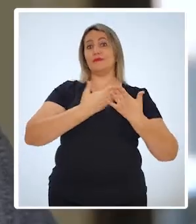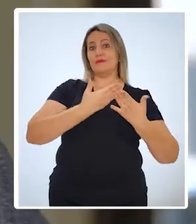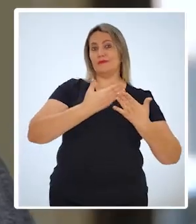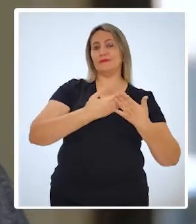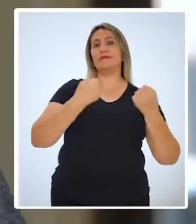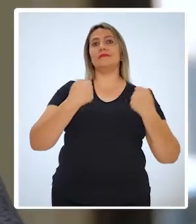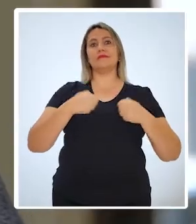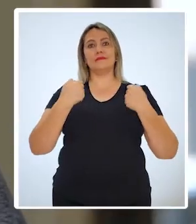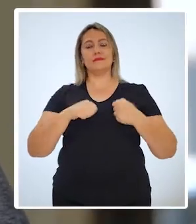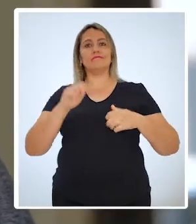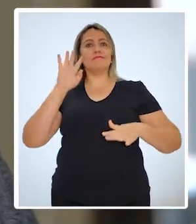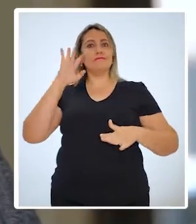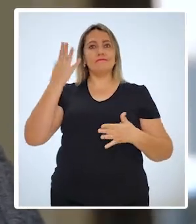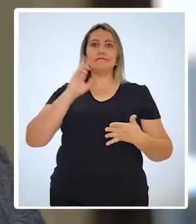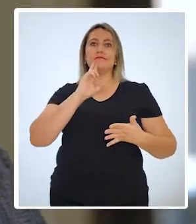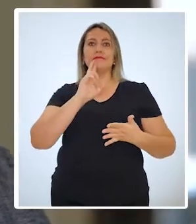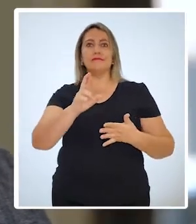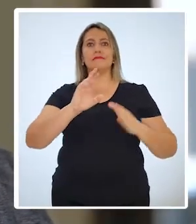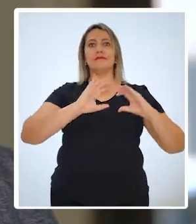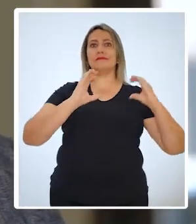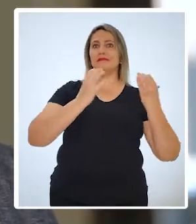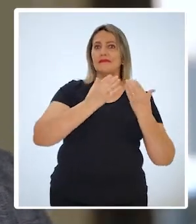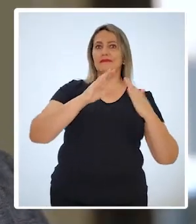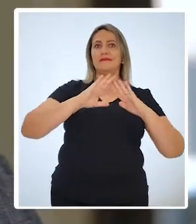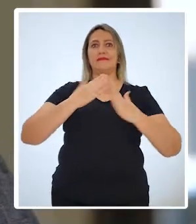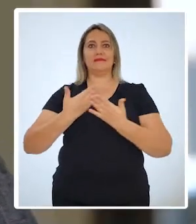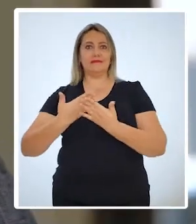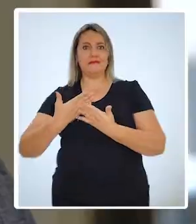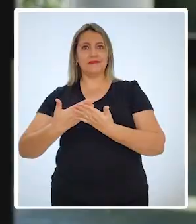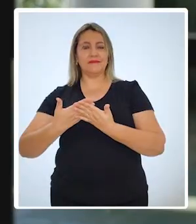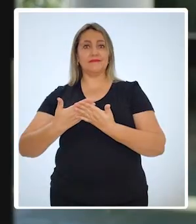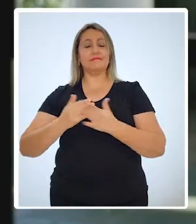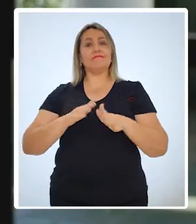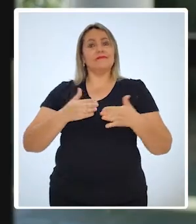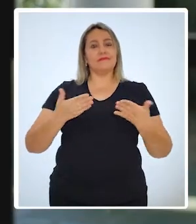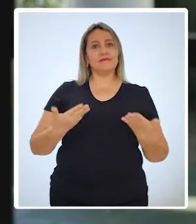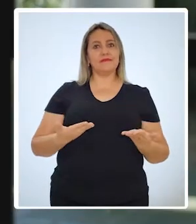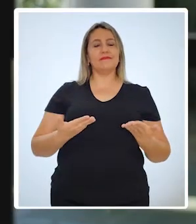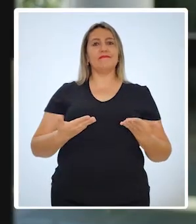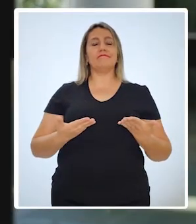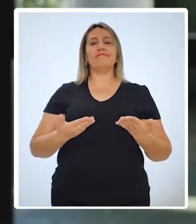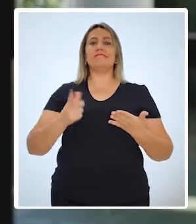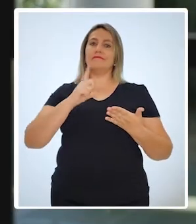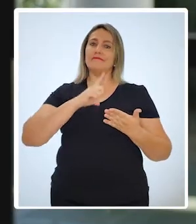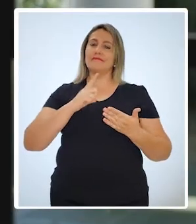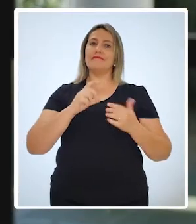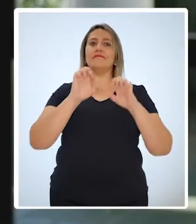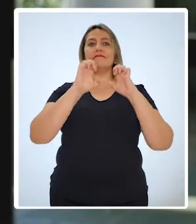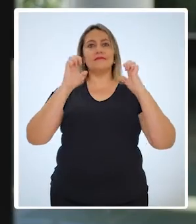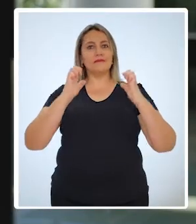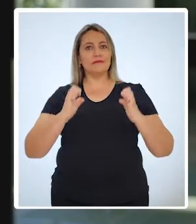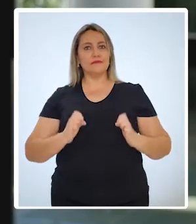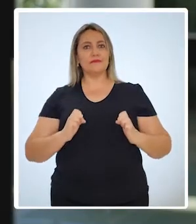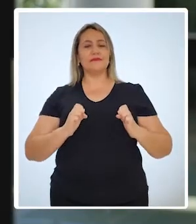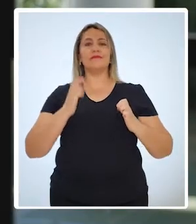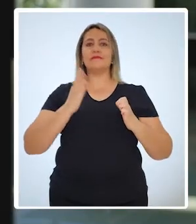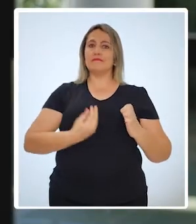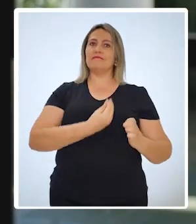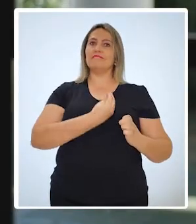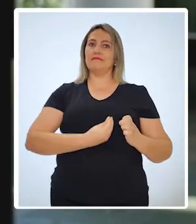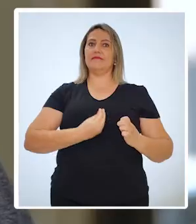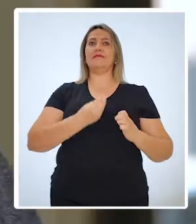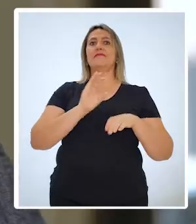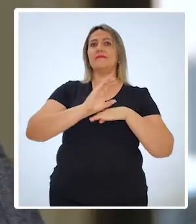e demonstrar rapidamente uma resposta que fosse à altura dos desafios. A adaptação para esse novo momento trouxe as suas dificuldades e